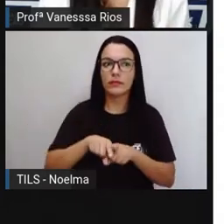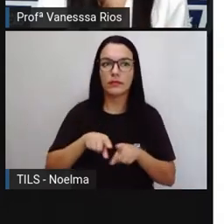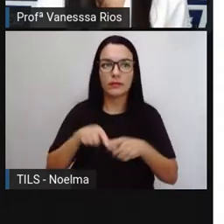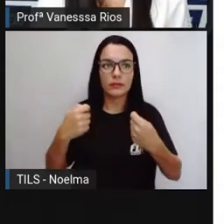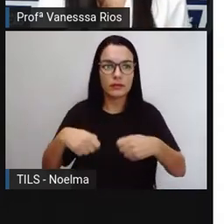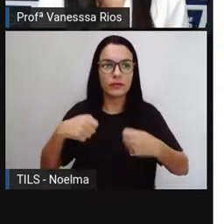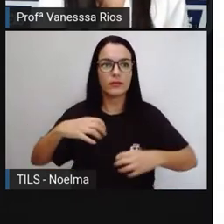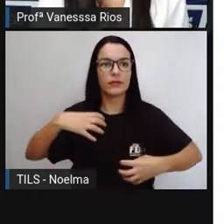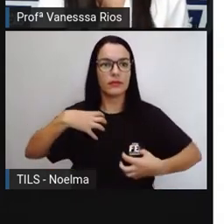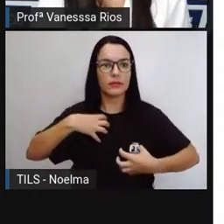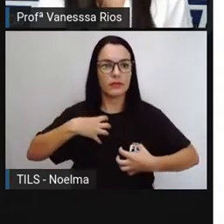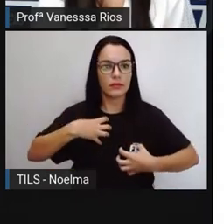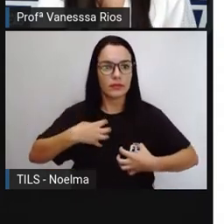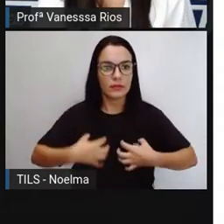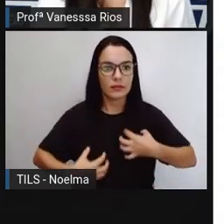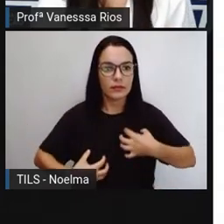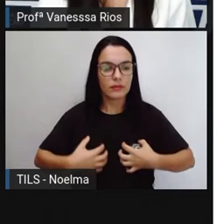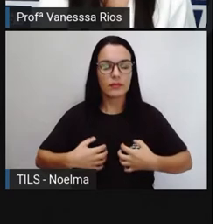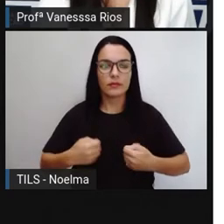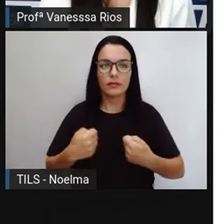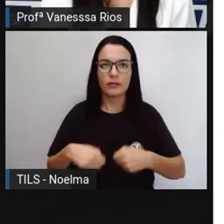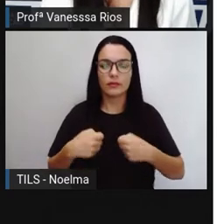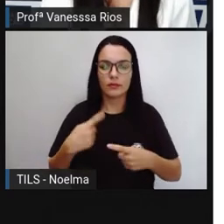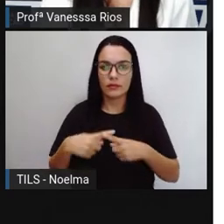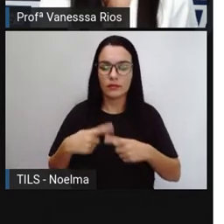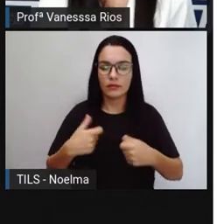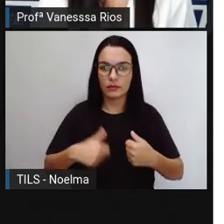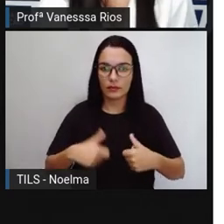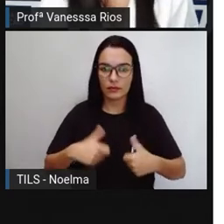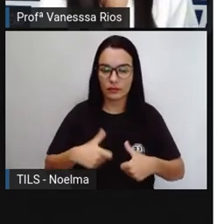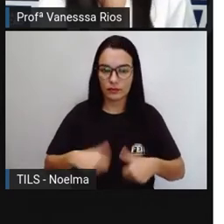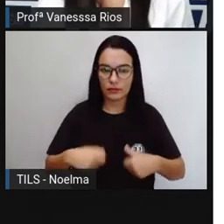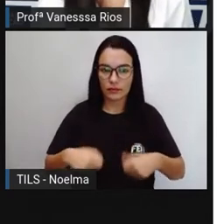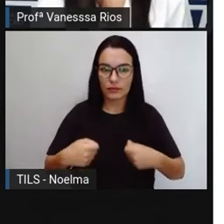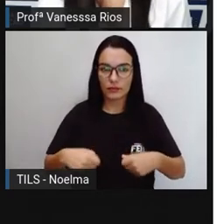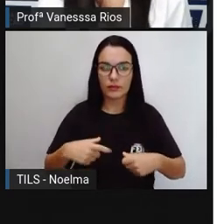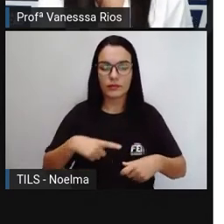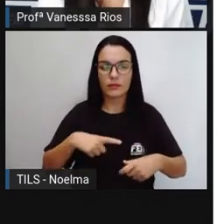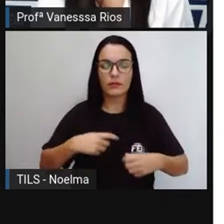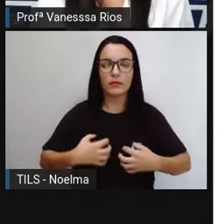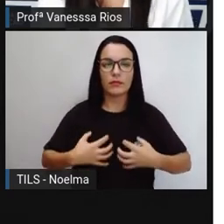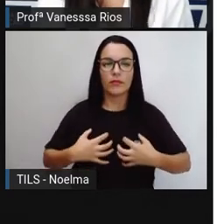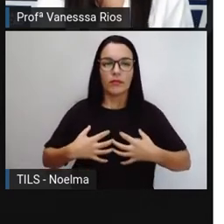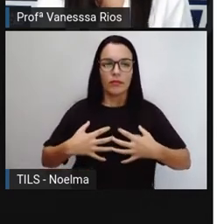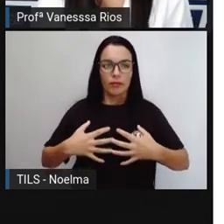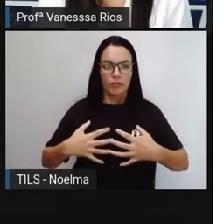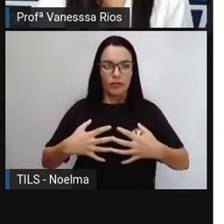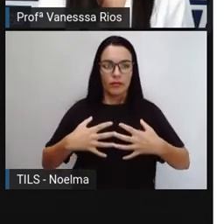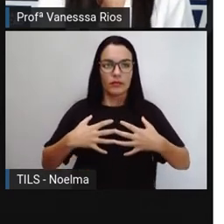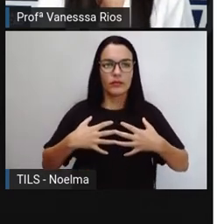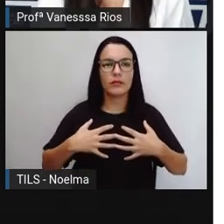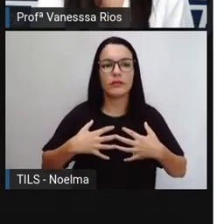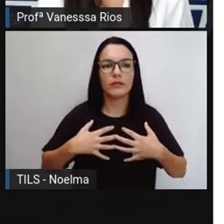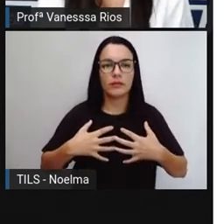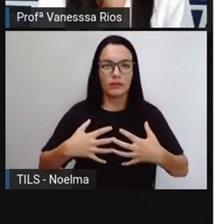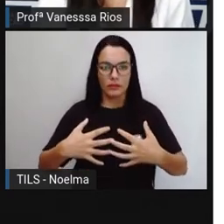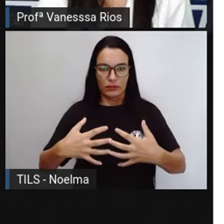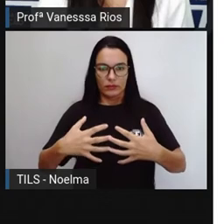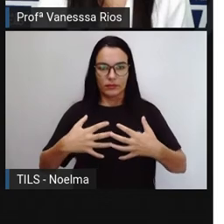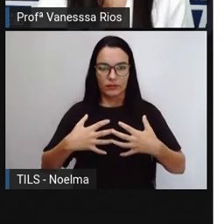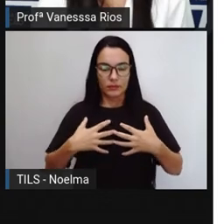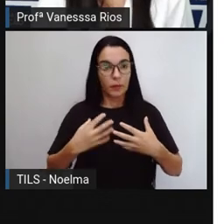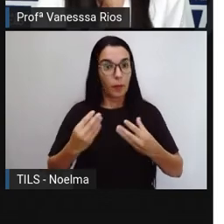corpo para que o processo de respiração aconteça. E a gente observa aí como o processo de respiração